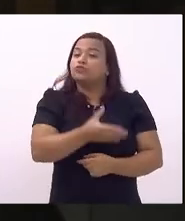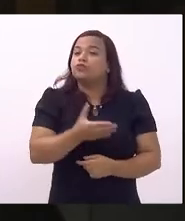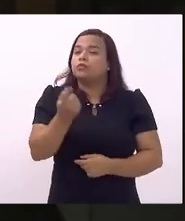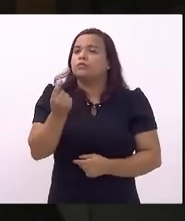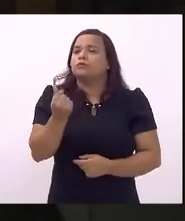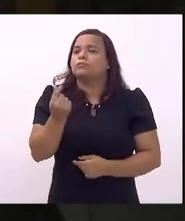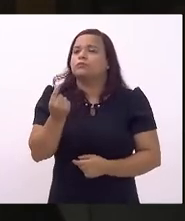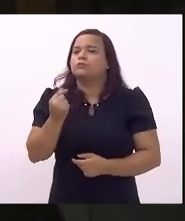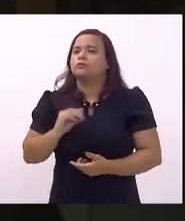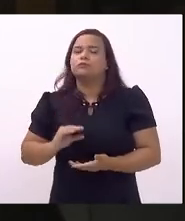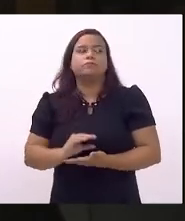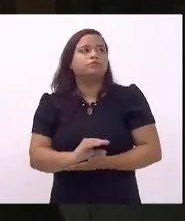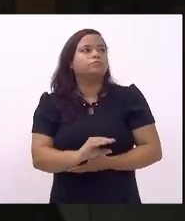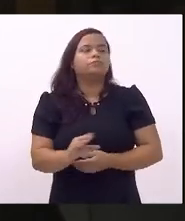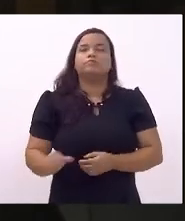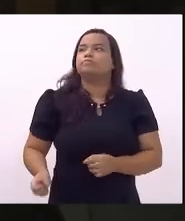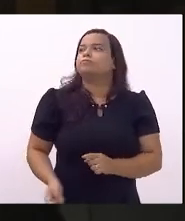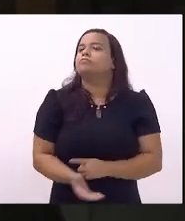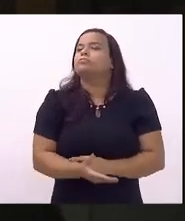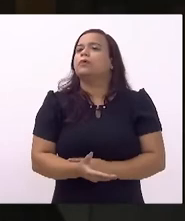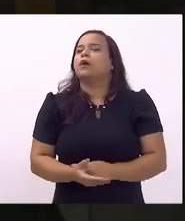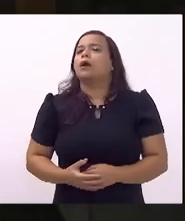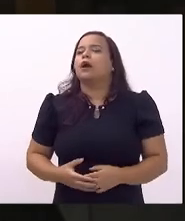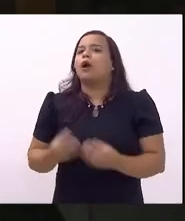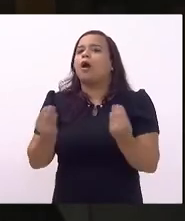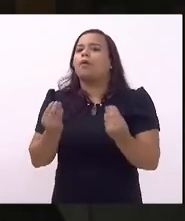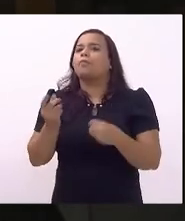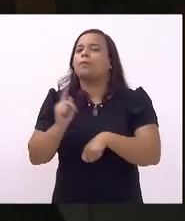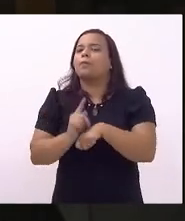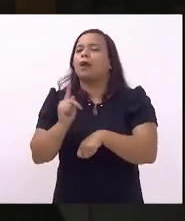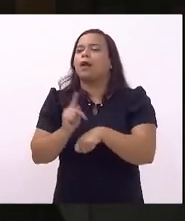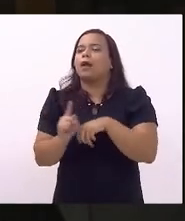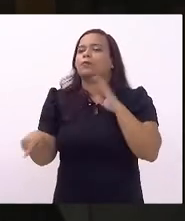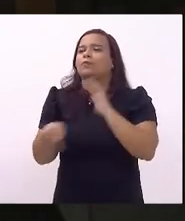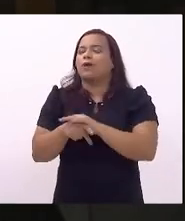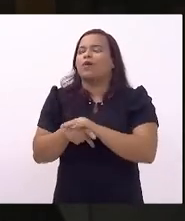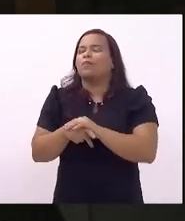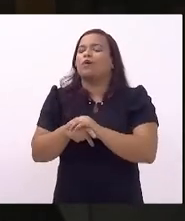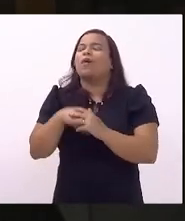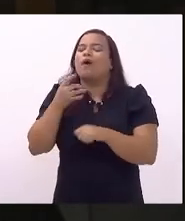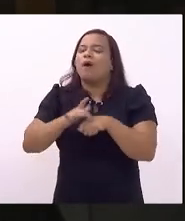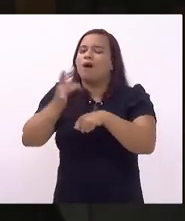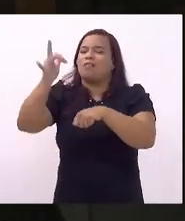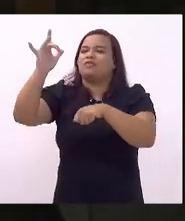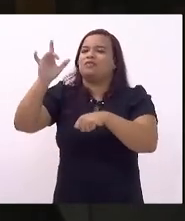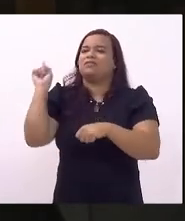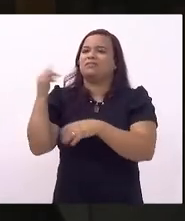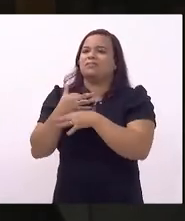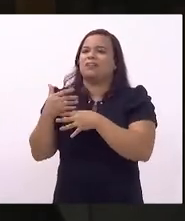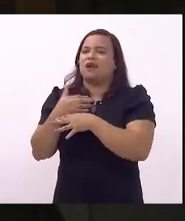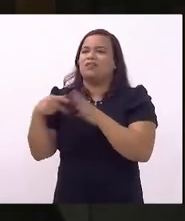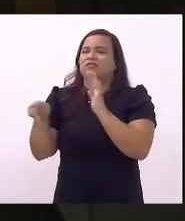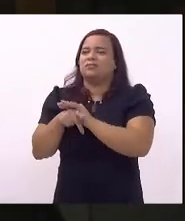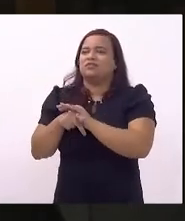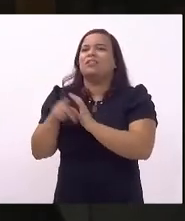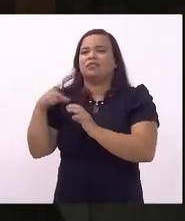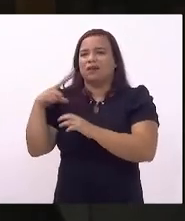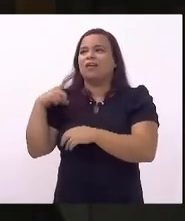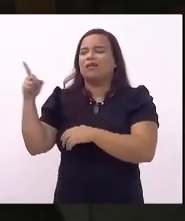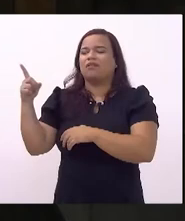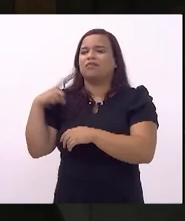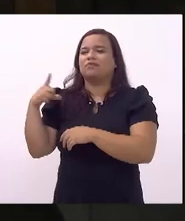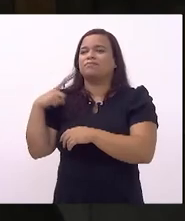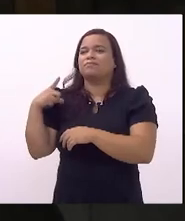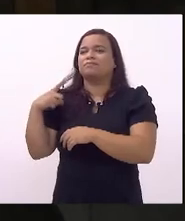em forma de uma barra de ouro para uma cidade localizada numa região de mineração para